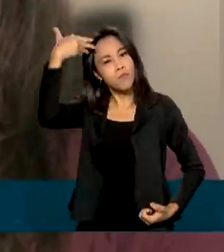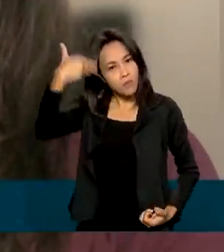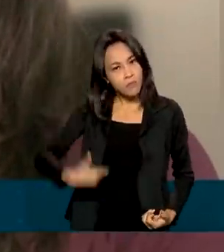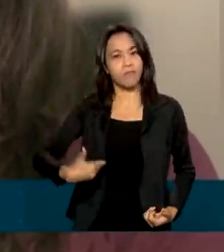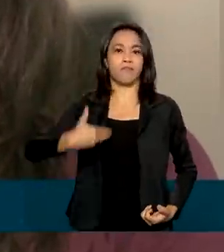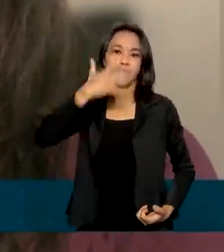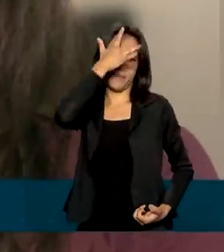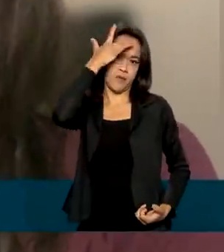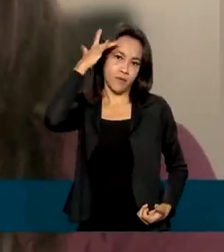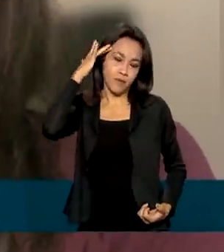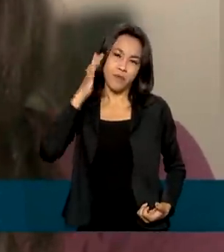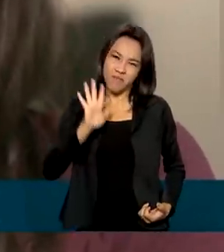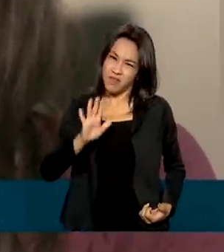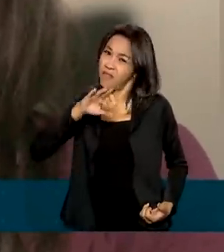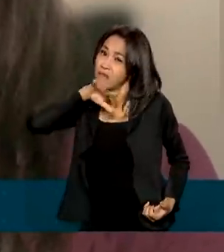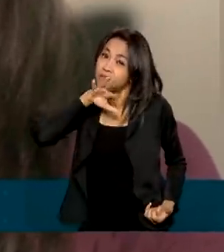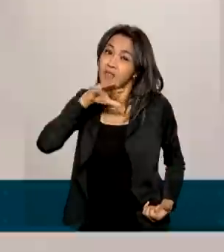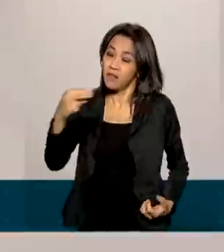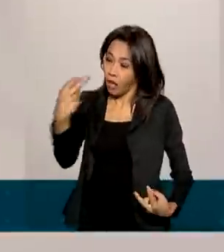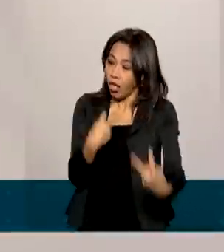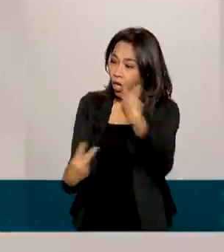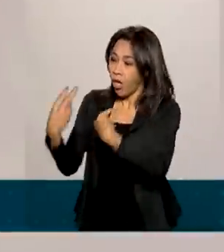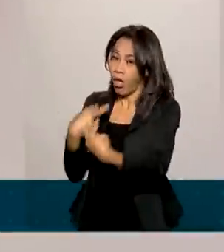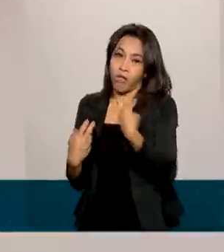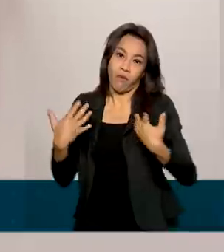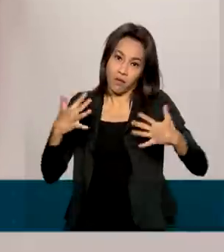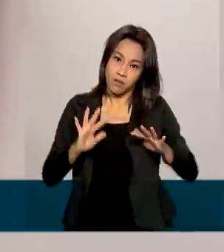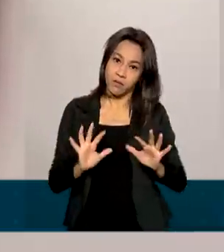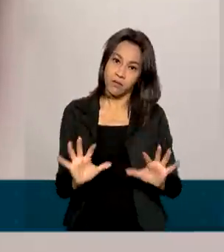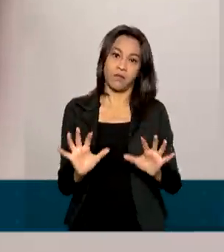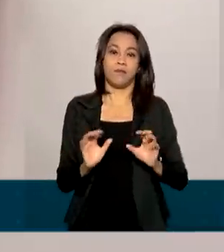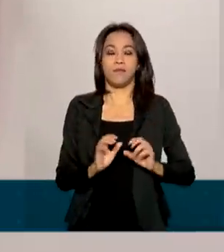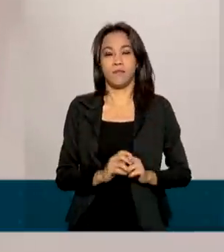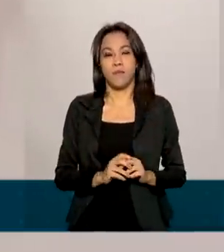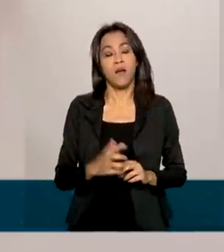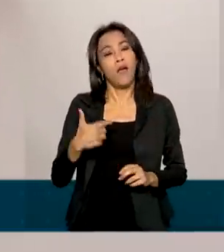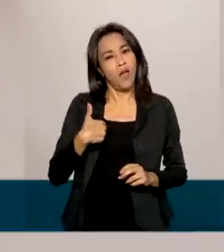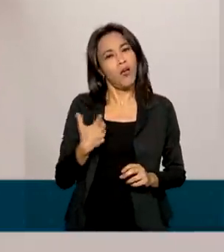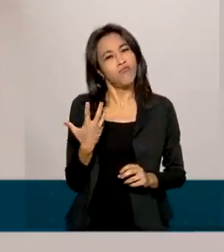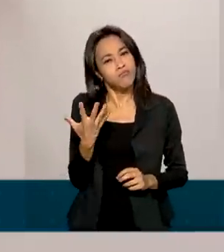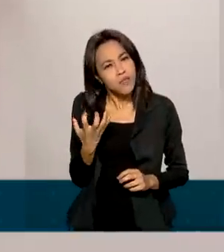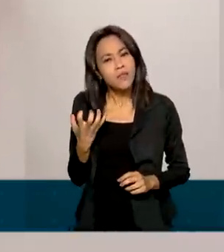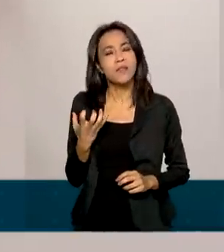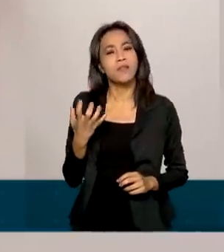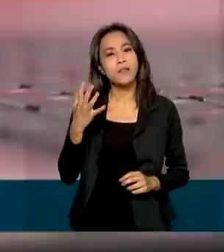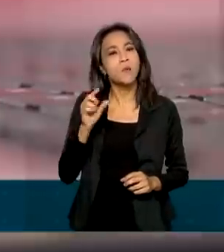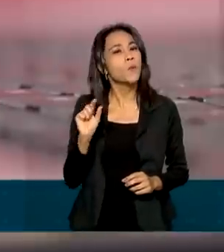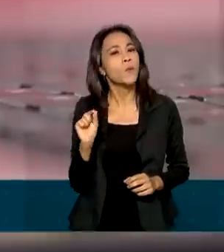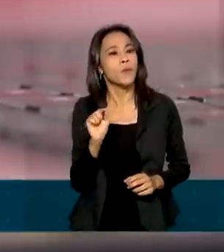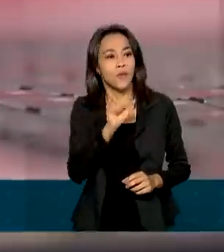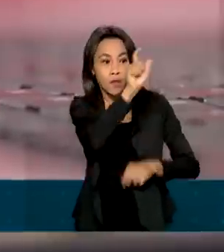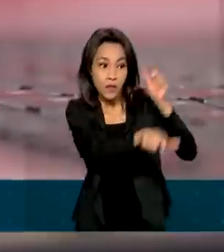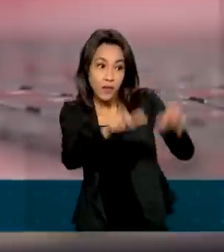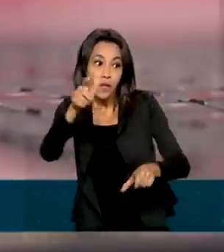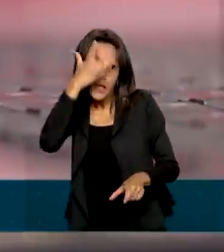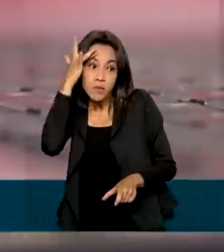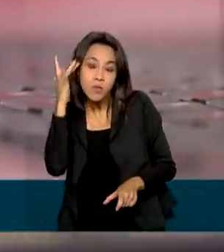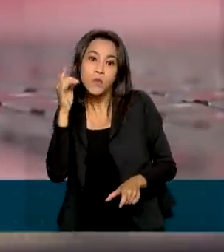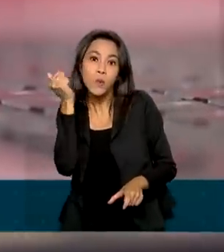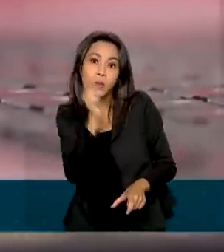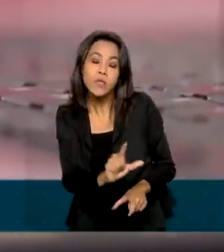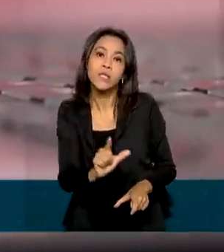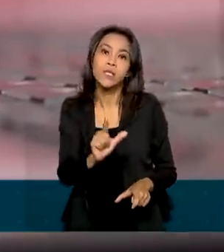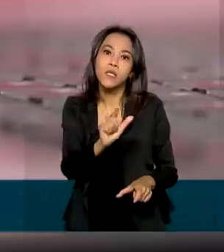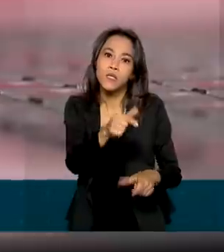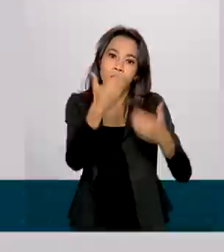mas que é péssimo. O que eu gostaria é que realmente as pessoas conseguissem ampliar